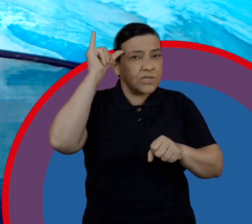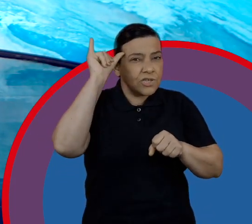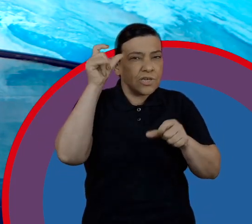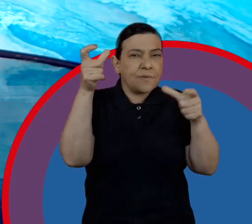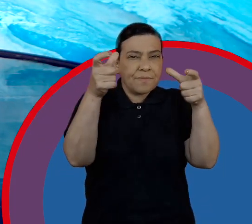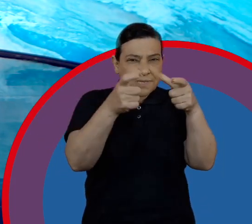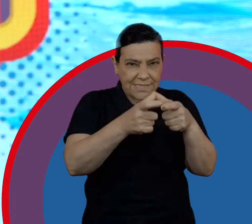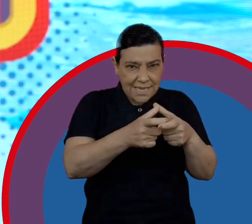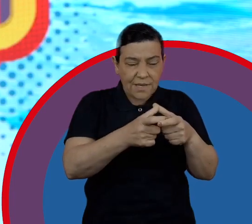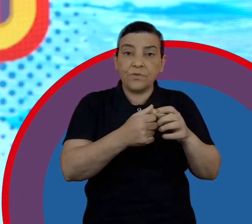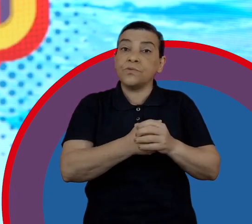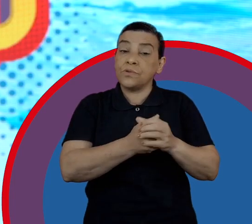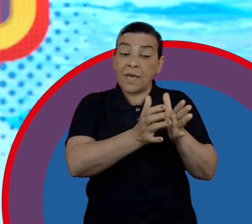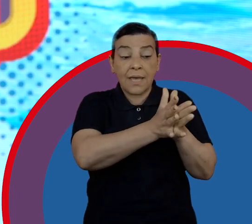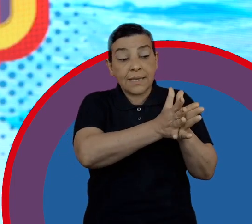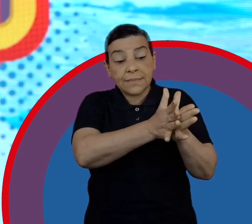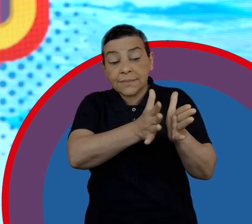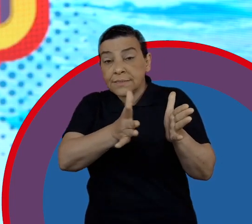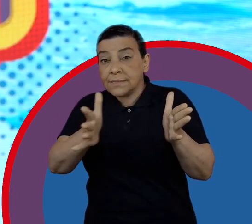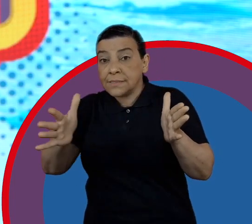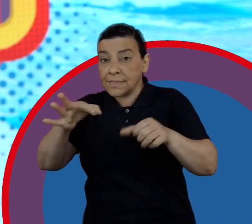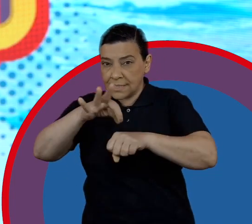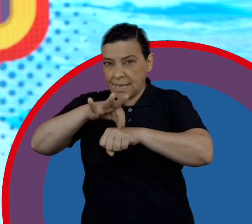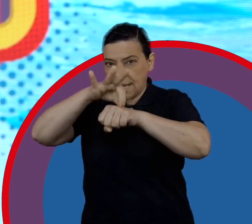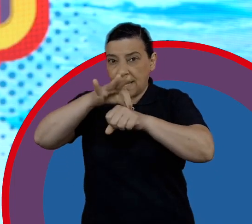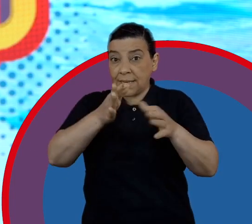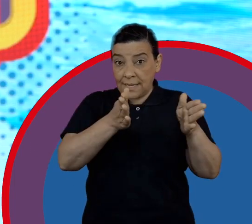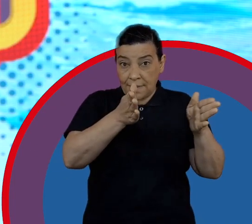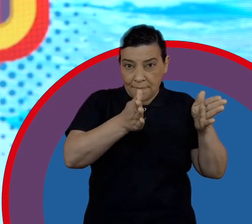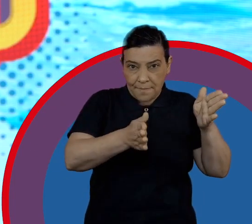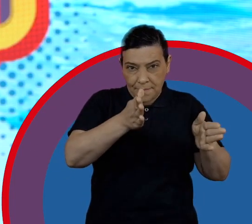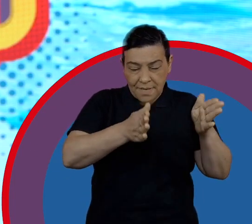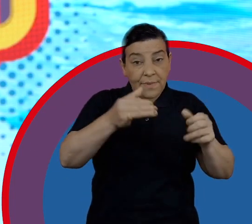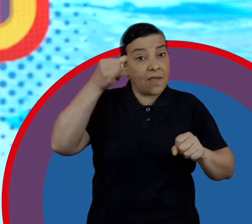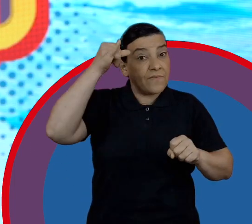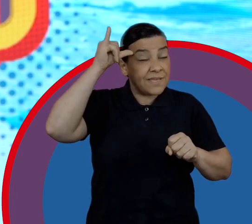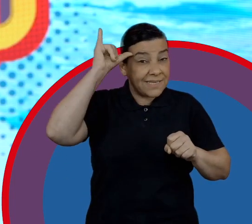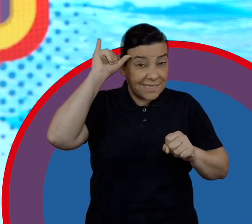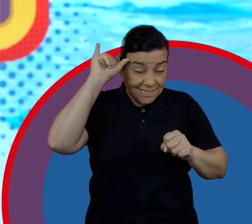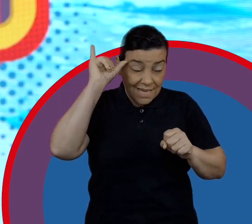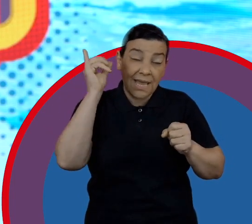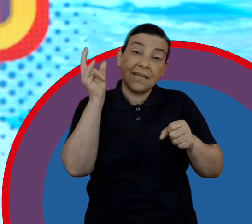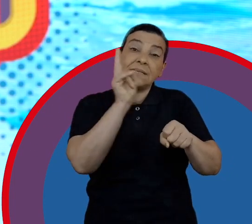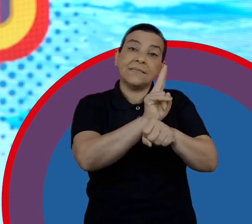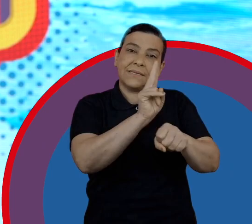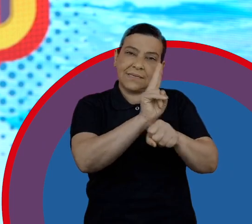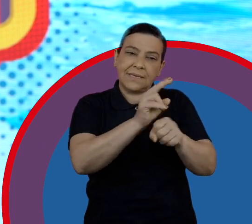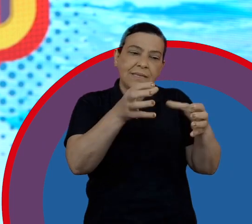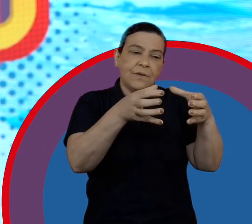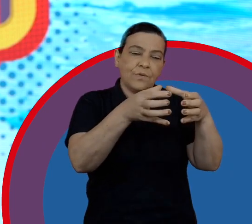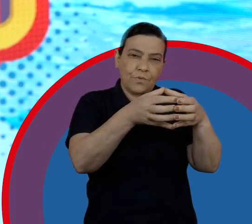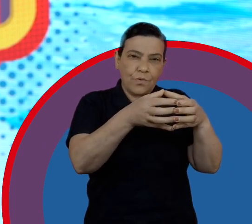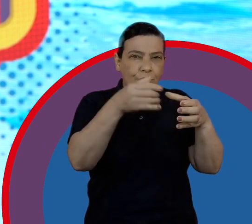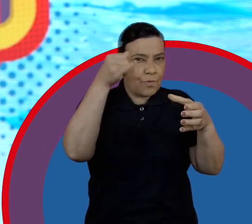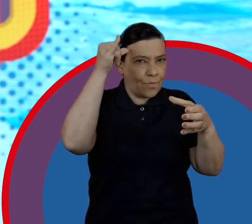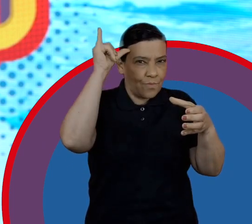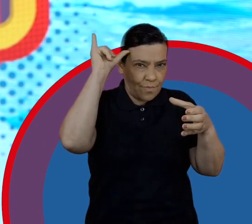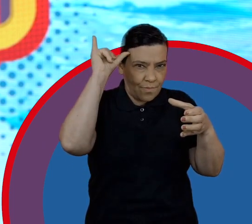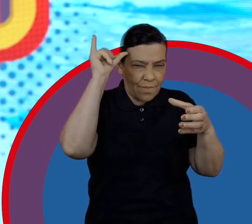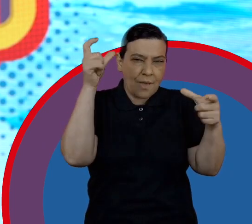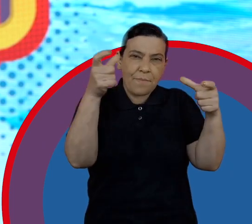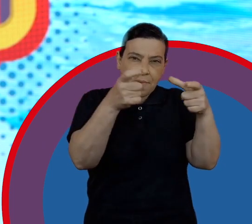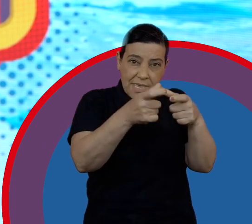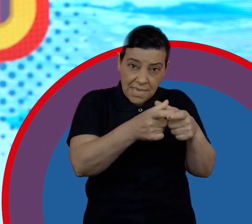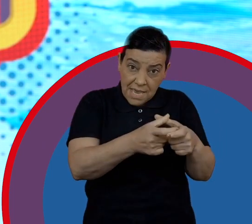produtiva da carne, essa primeira fase, que são os fazendeiros que criam bezerros, são aqueles que, por falta de